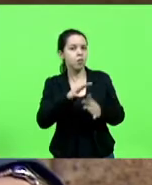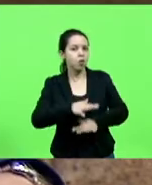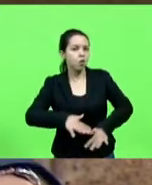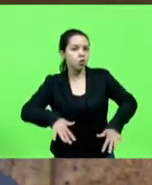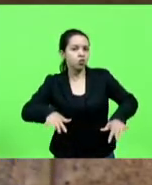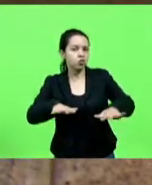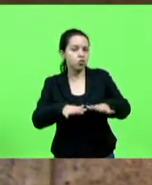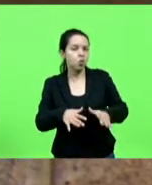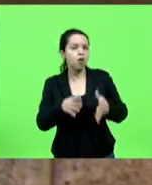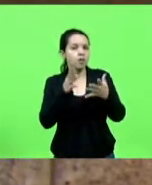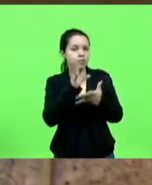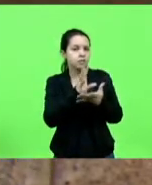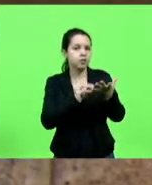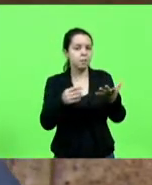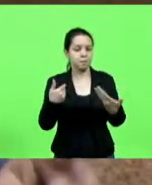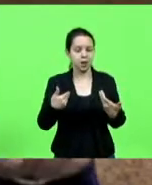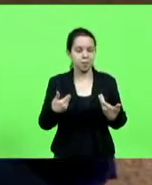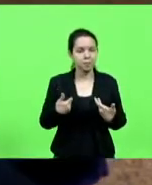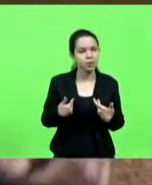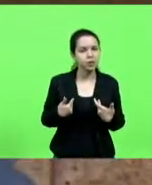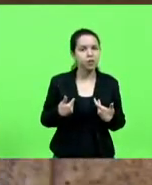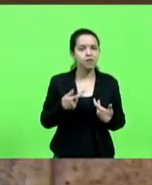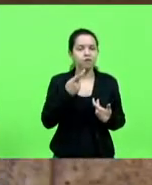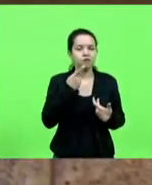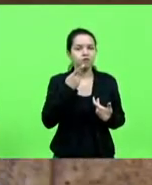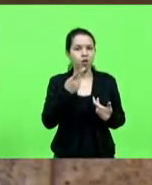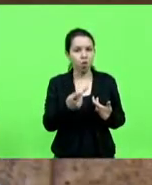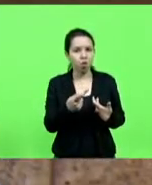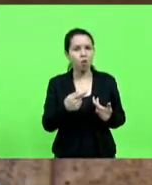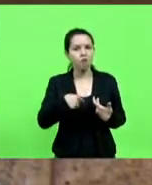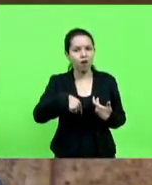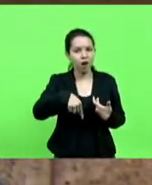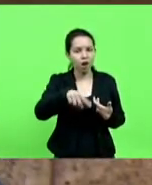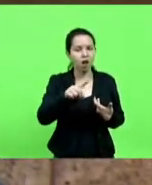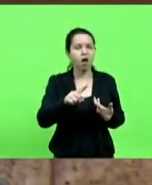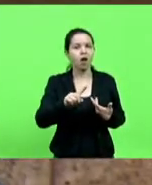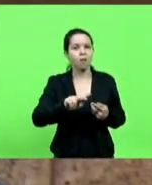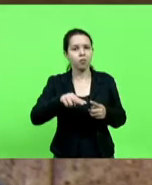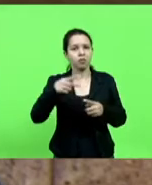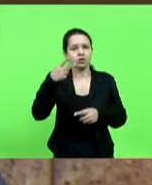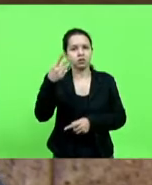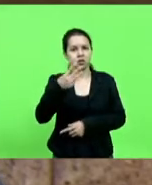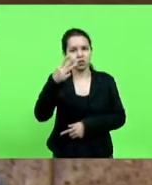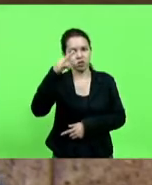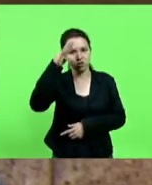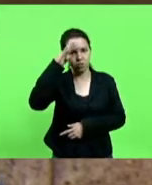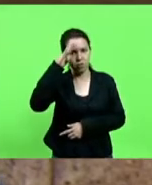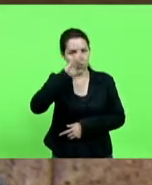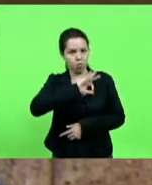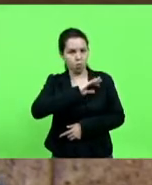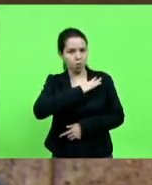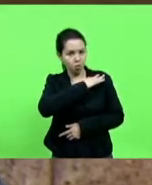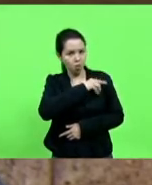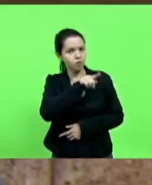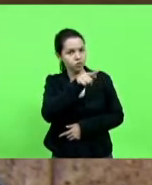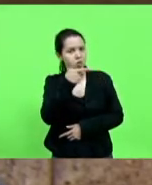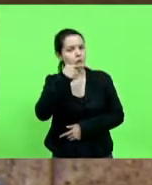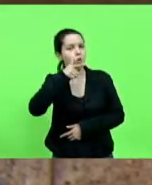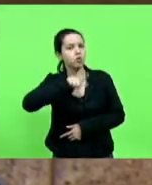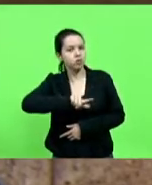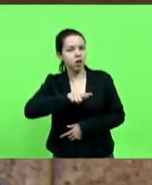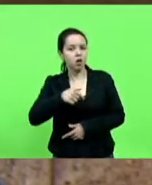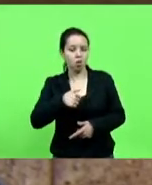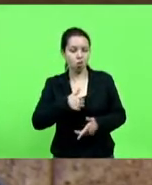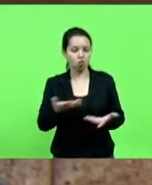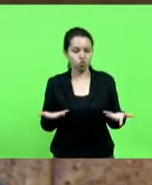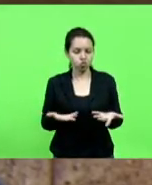exemplo para mim. Falou assim, vai lá recém-promovido o terceiro sargento da Polícia Militar, você também consegue, serviu de exemplo e hoje eu estou